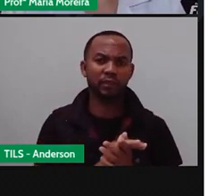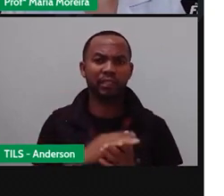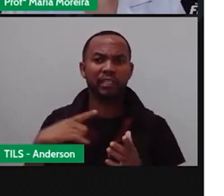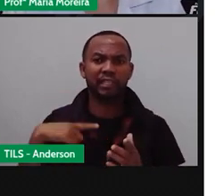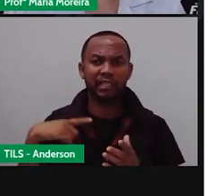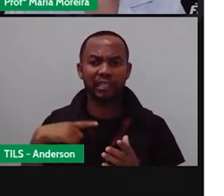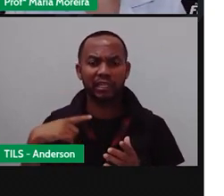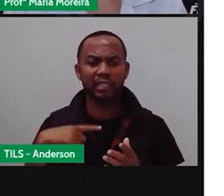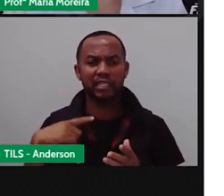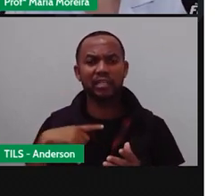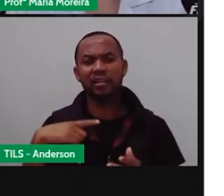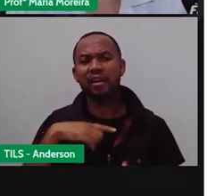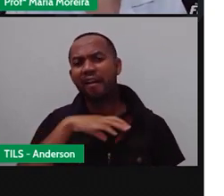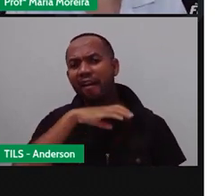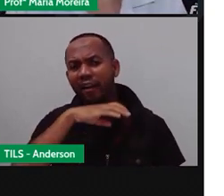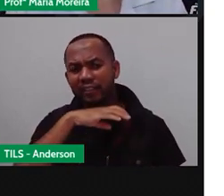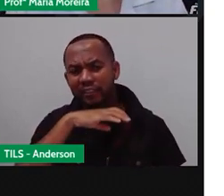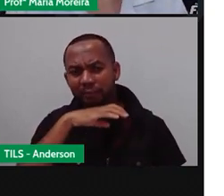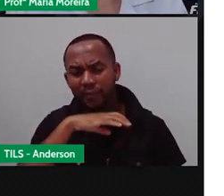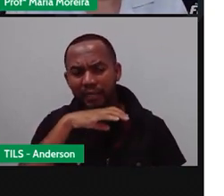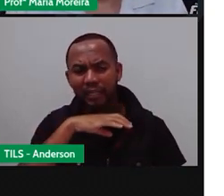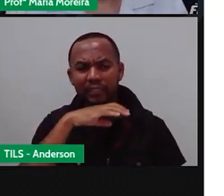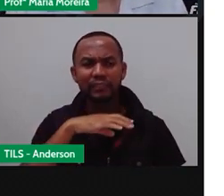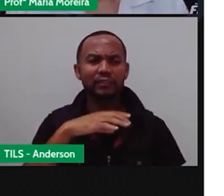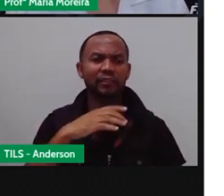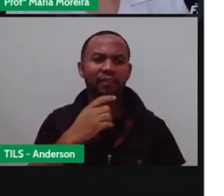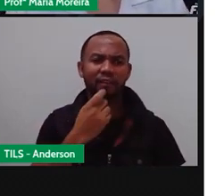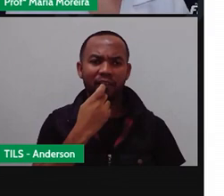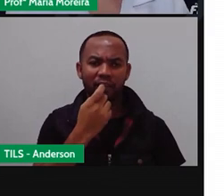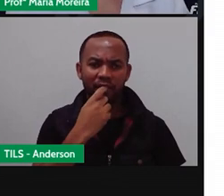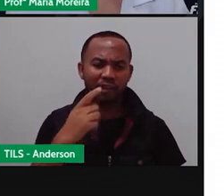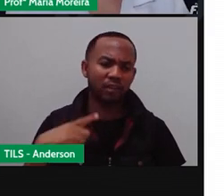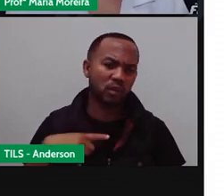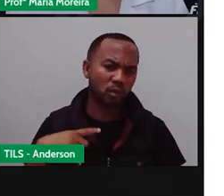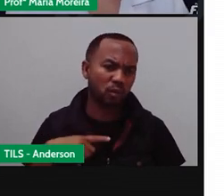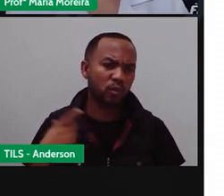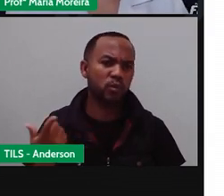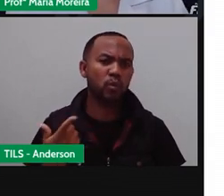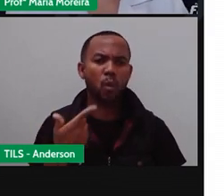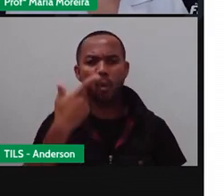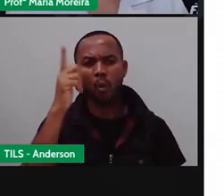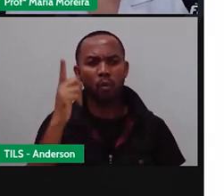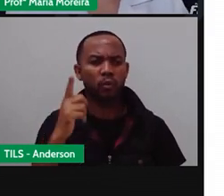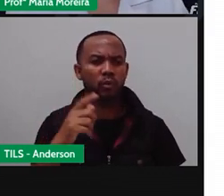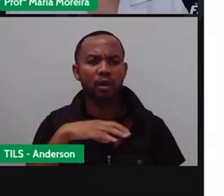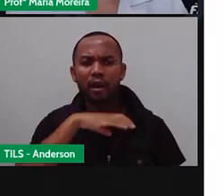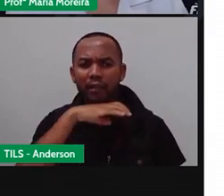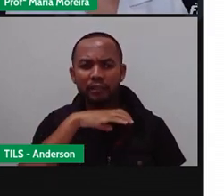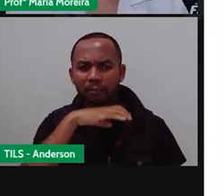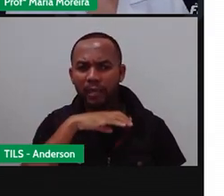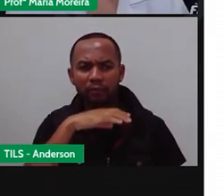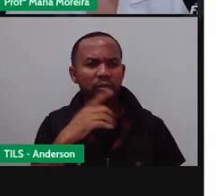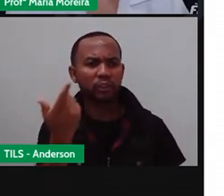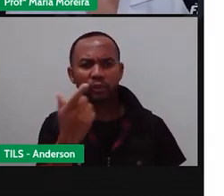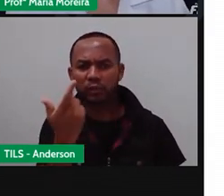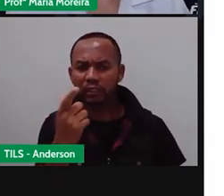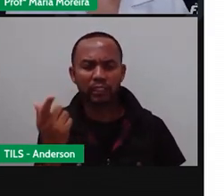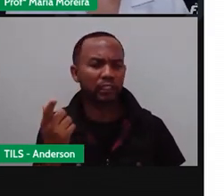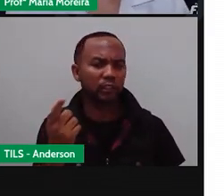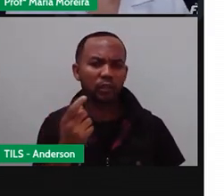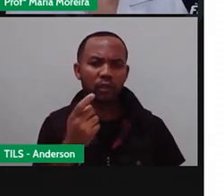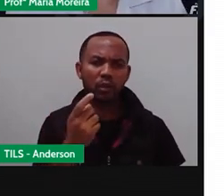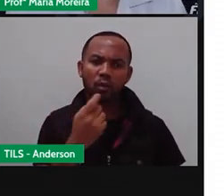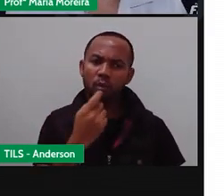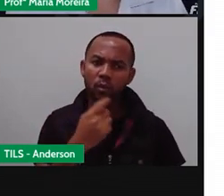vertebrados, ou seja, aqueles que têm o quê? Coluna vertebral, 10% de todas as espécies conhecidas correm